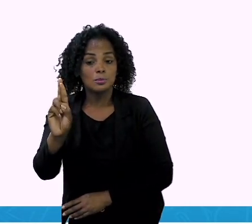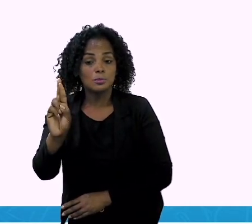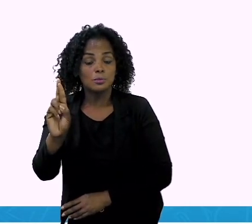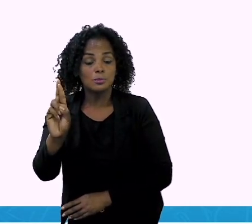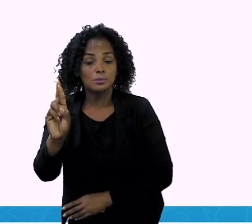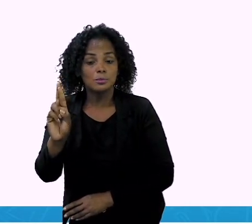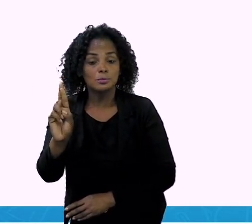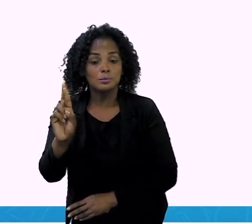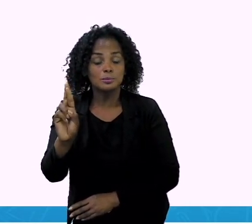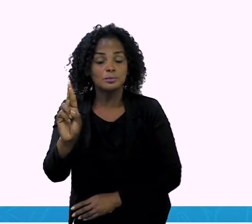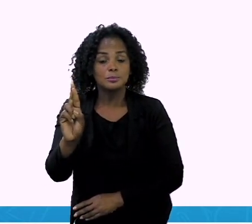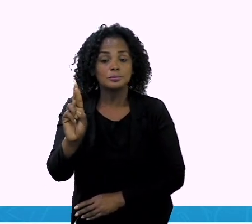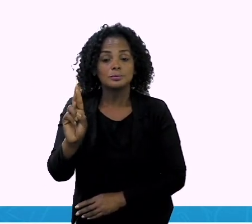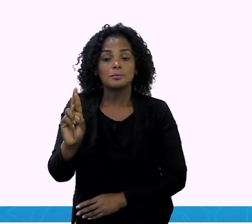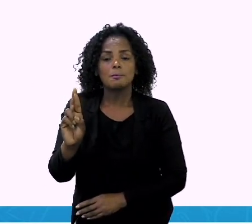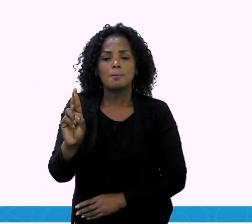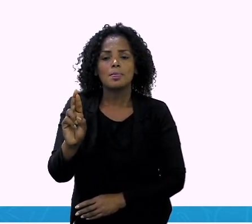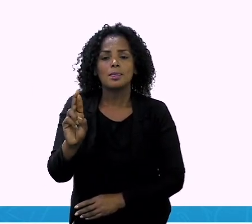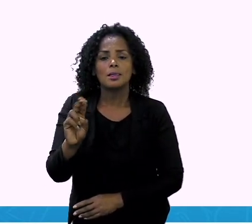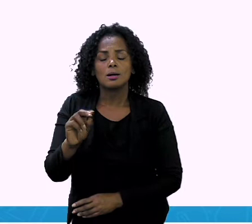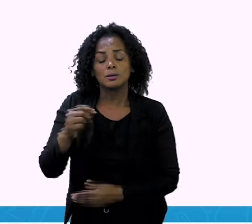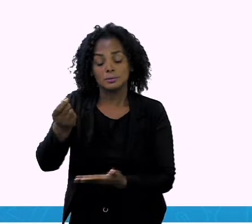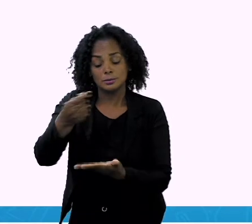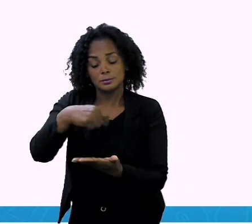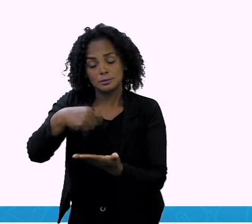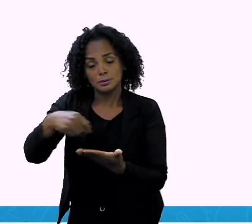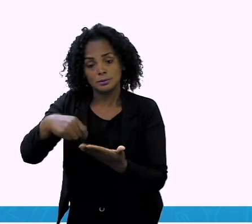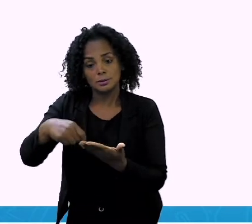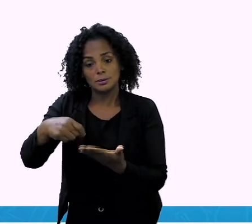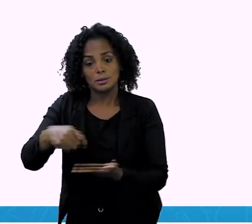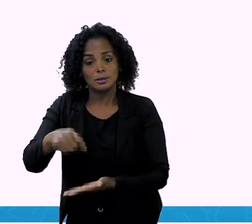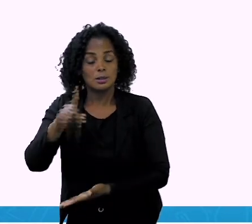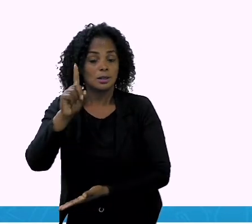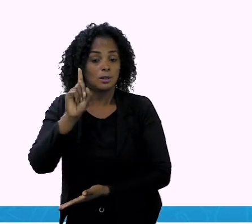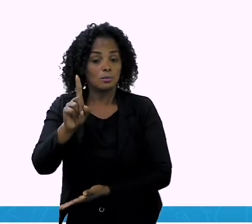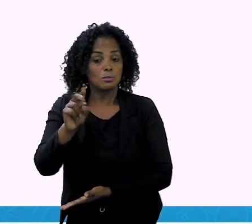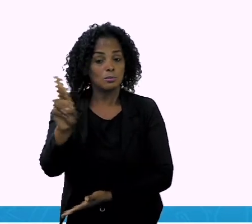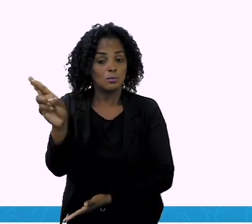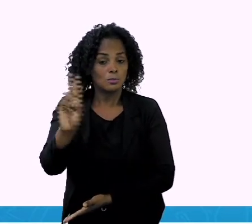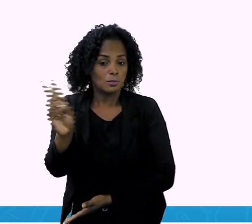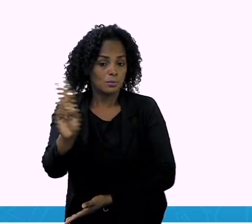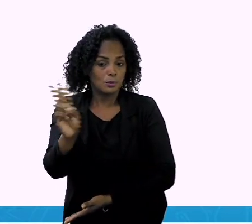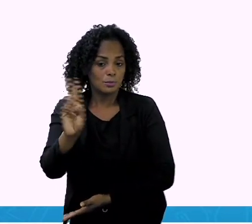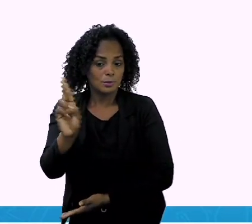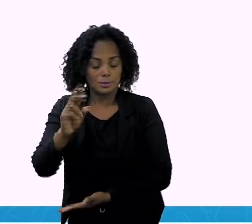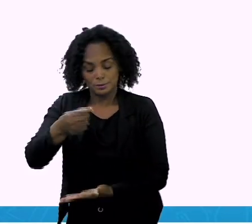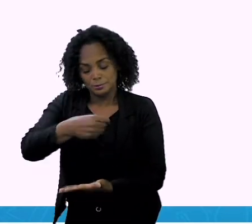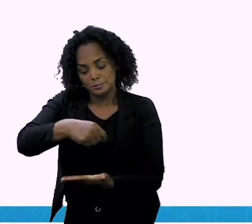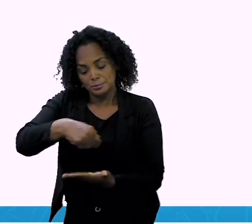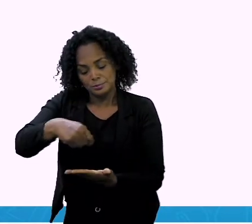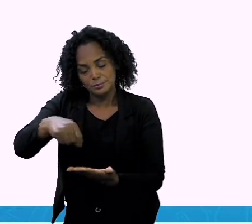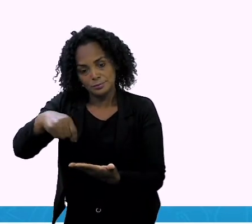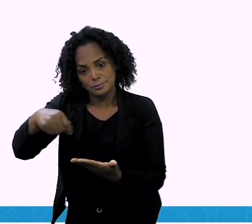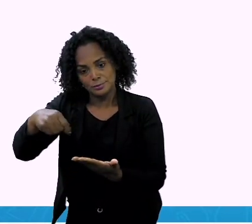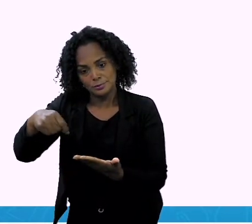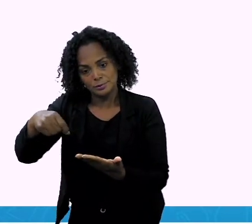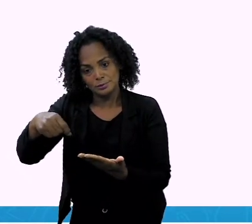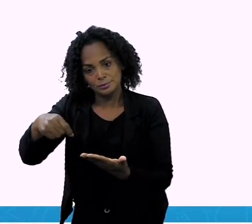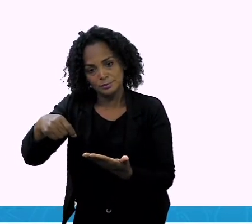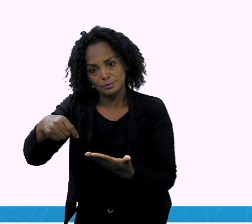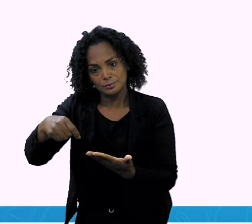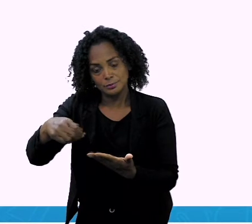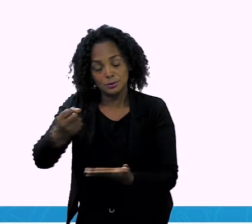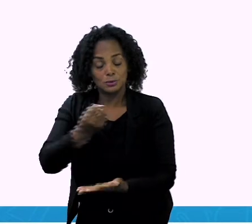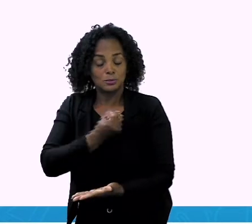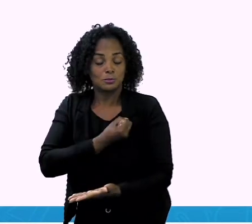centavos. Olha aqui a escrita, Um real. Olha aqui a representação. O numeral